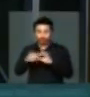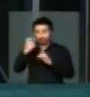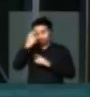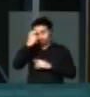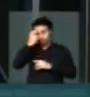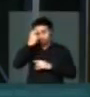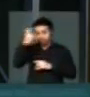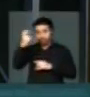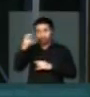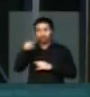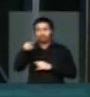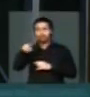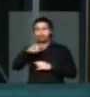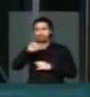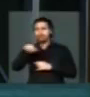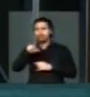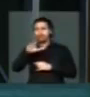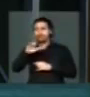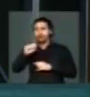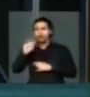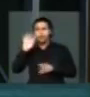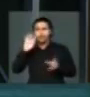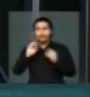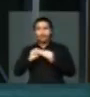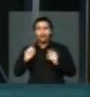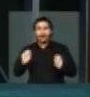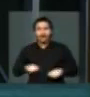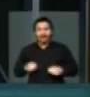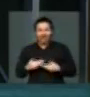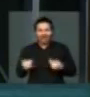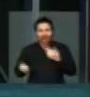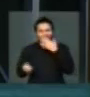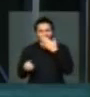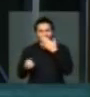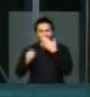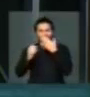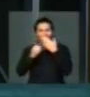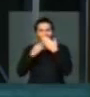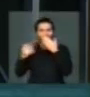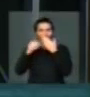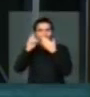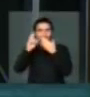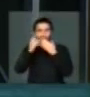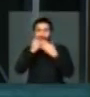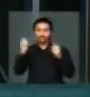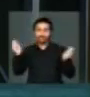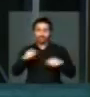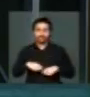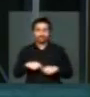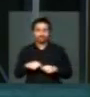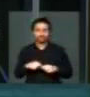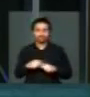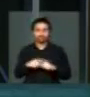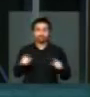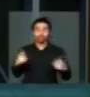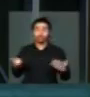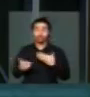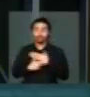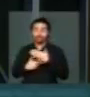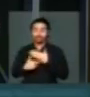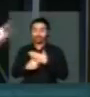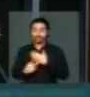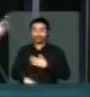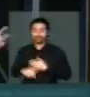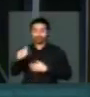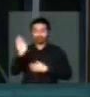Juca vê como promissores, alentados e qual o papel do Estado,